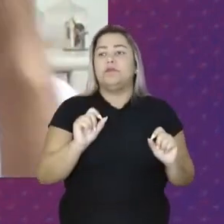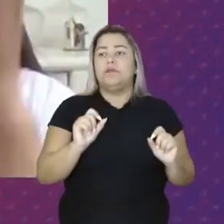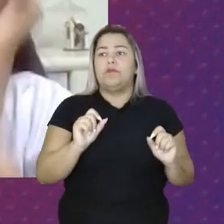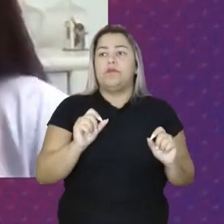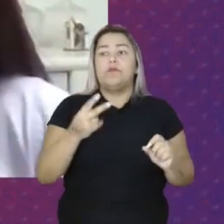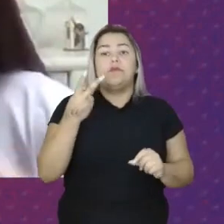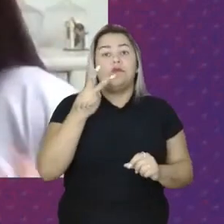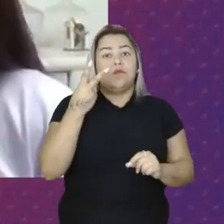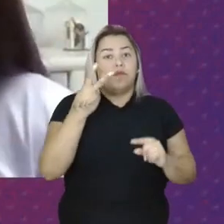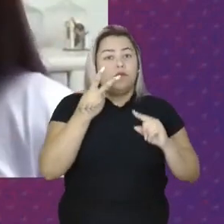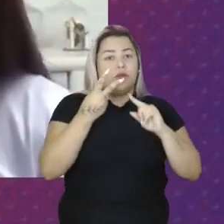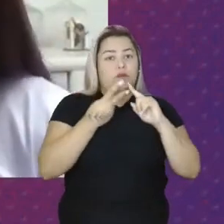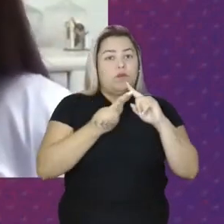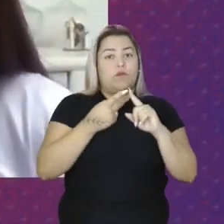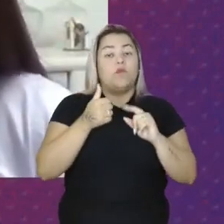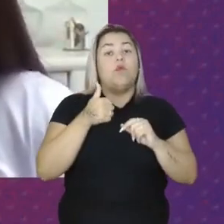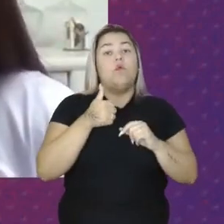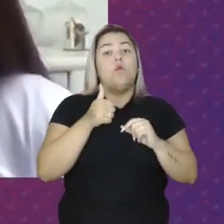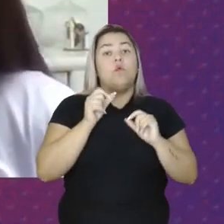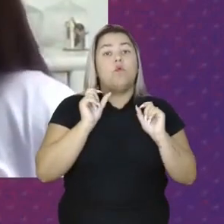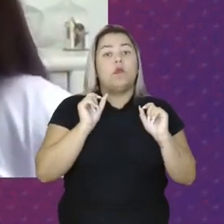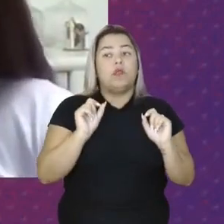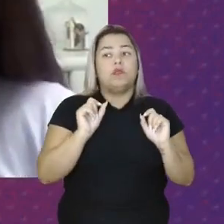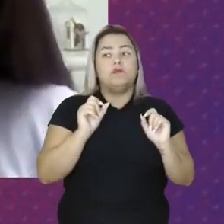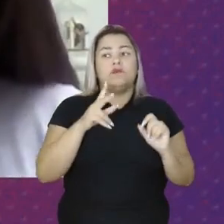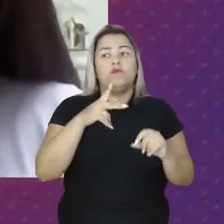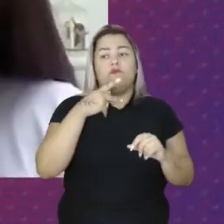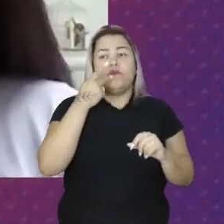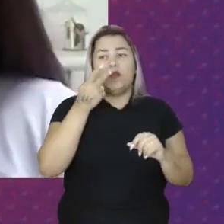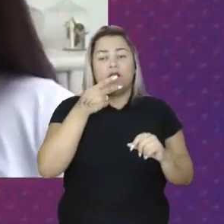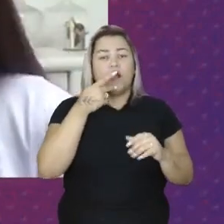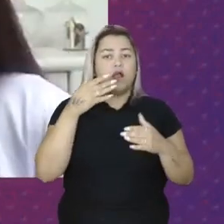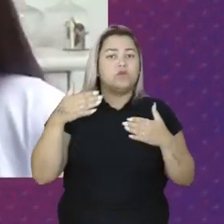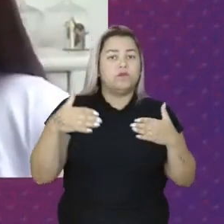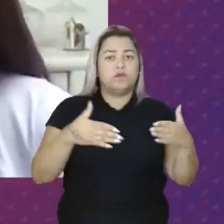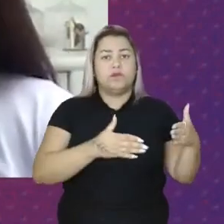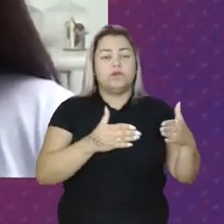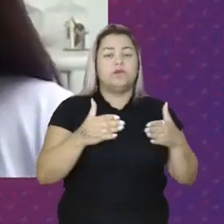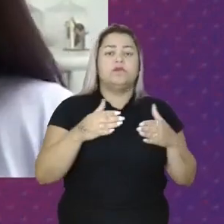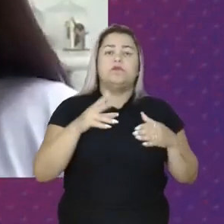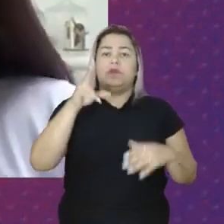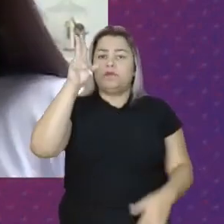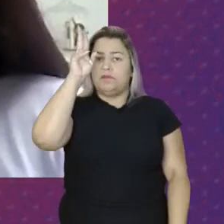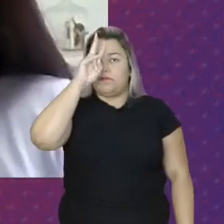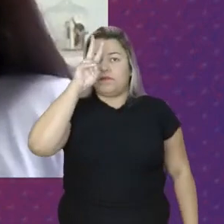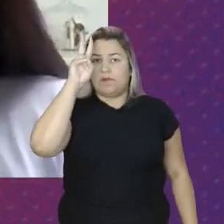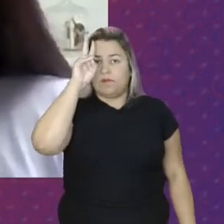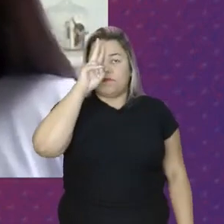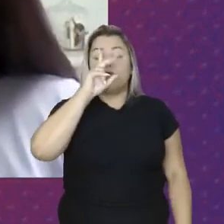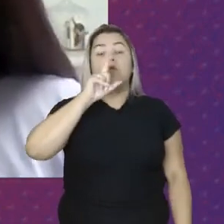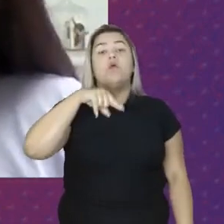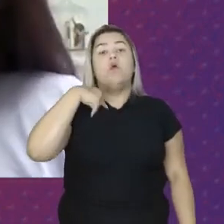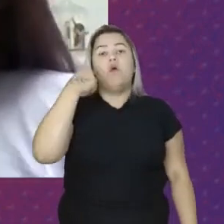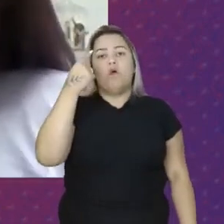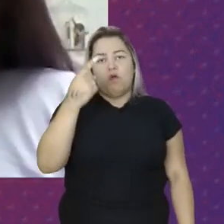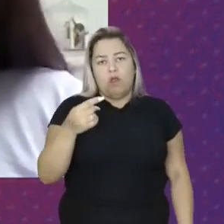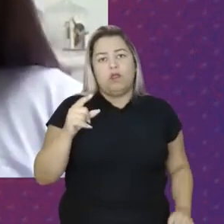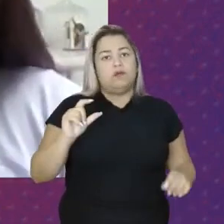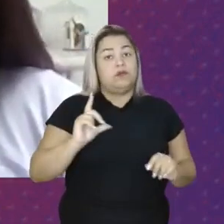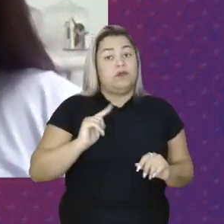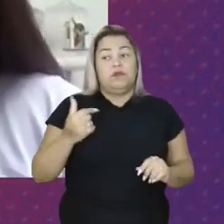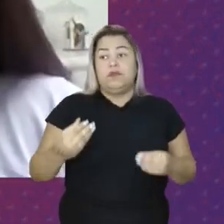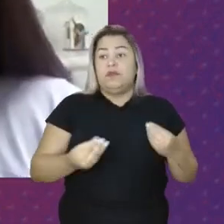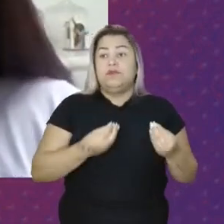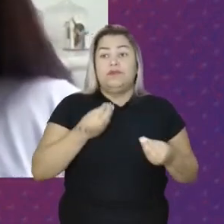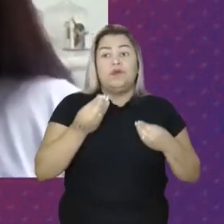por dois elementos Um é que É falar da minha trajetória Falar da minha história E um outro é que Não tem